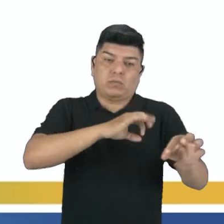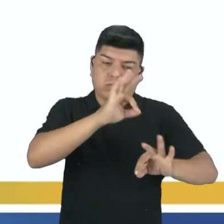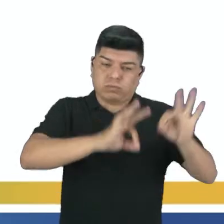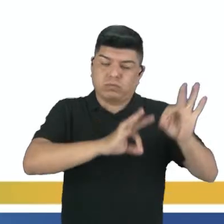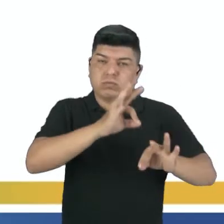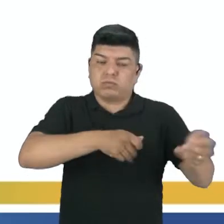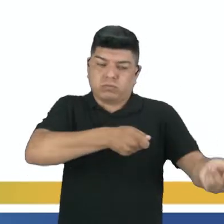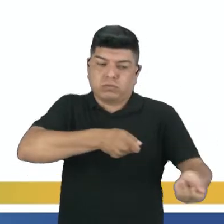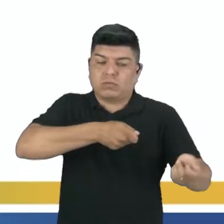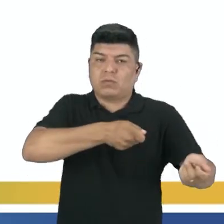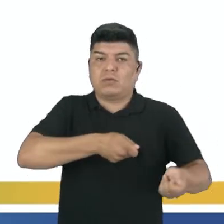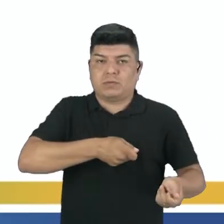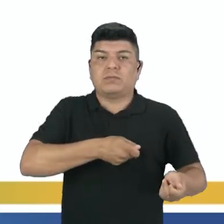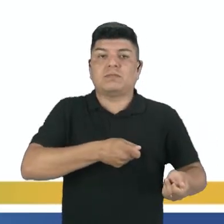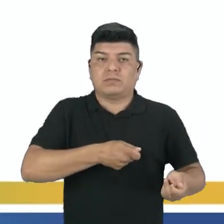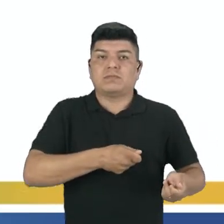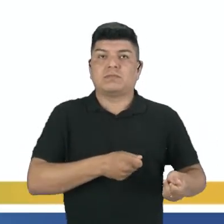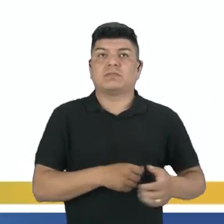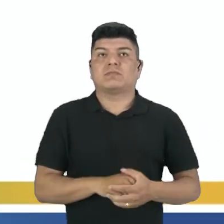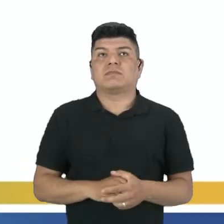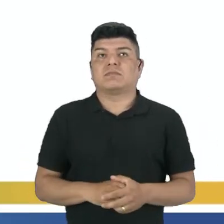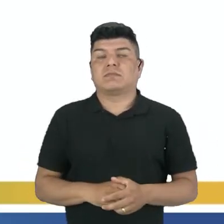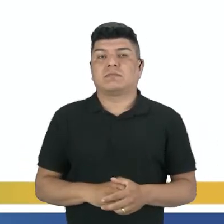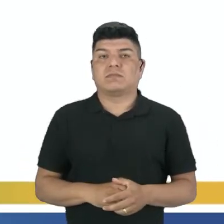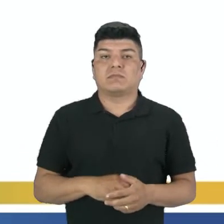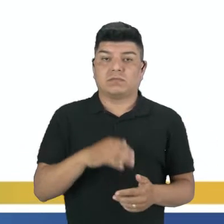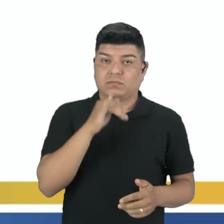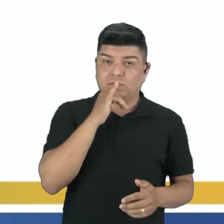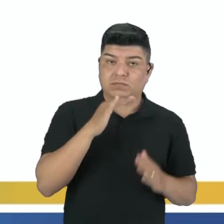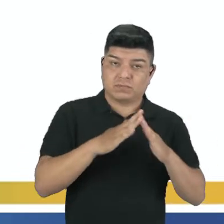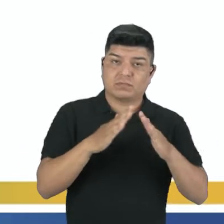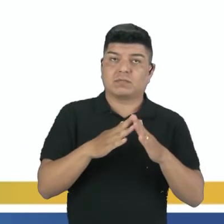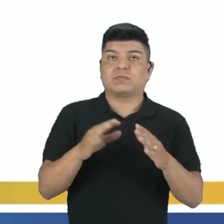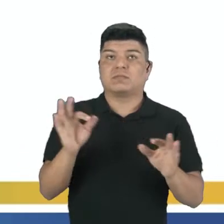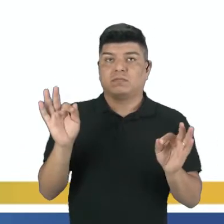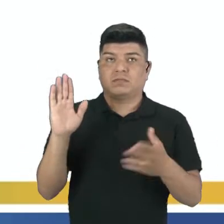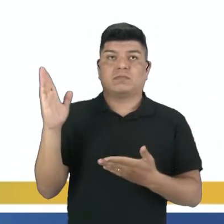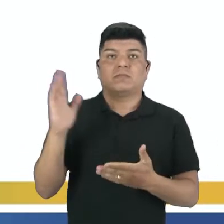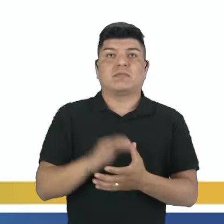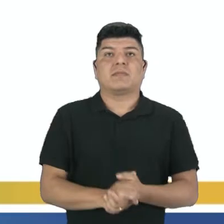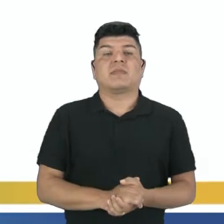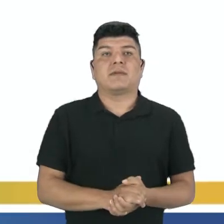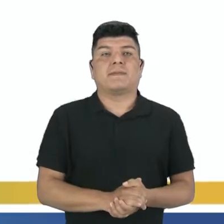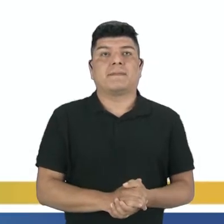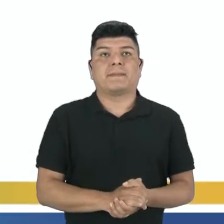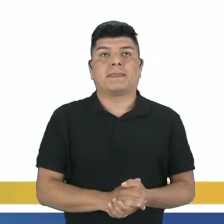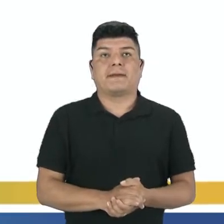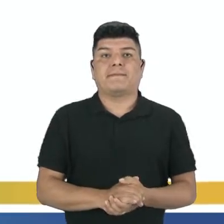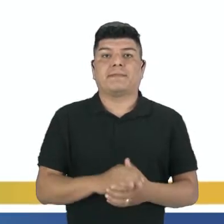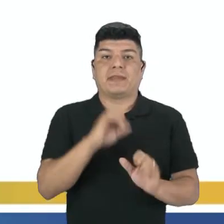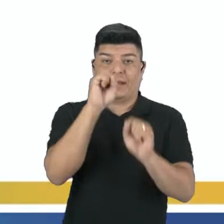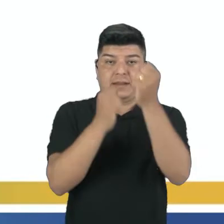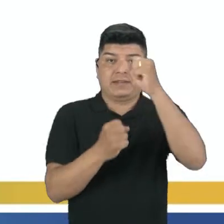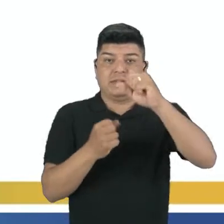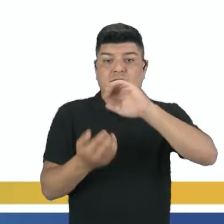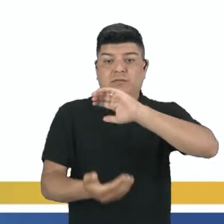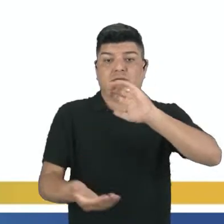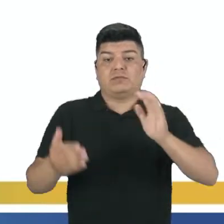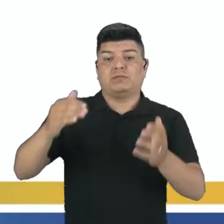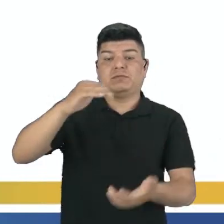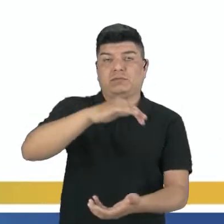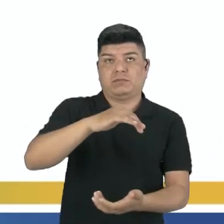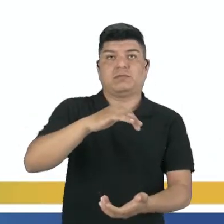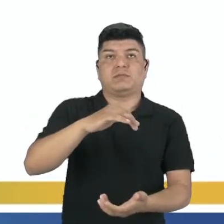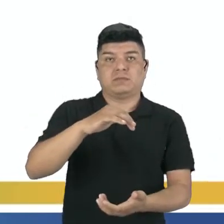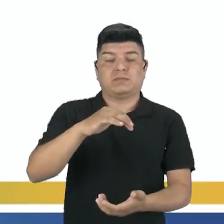indústria da construção. A construção civil, por exemplo, é um exemplo, tá? A indústria de transformação, ela é bem parecida com a indústria de